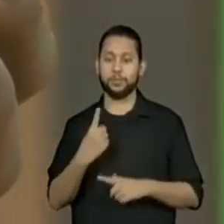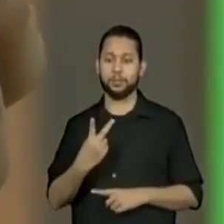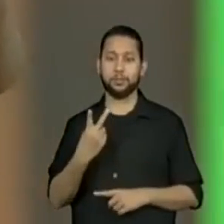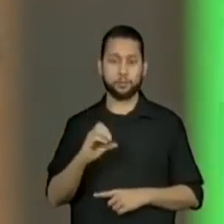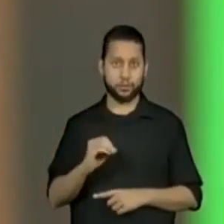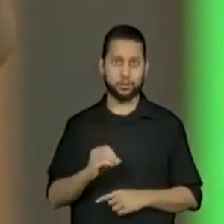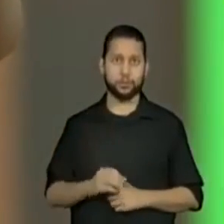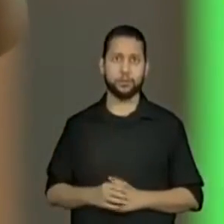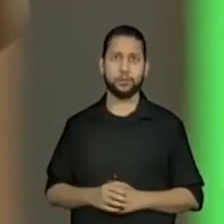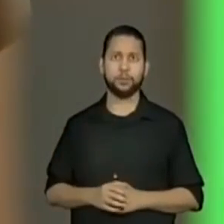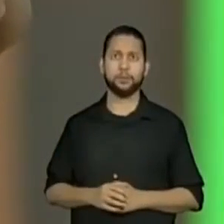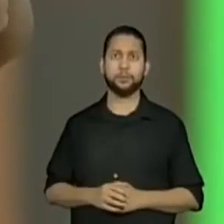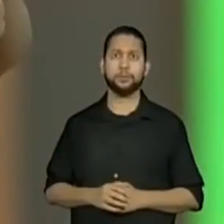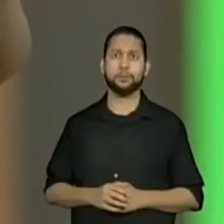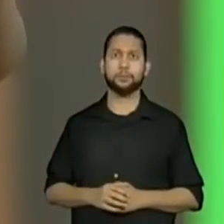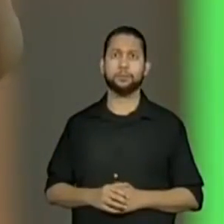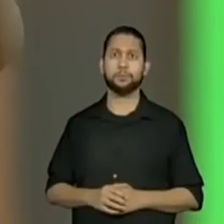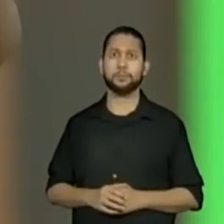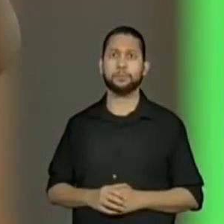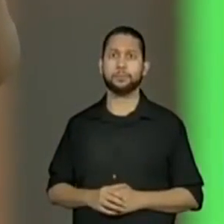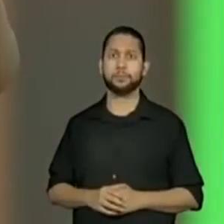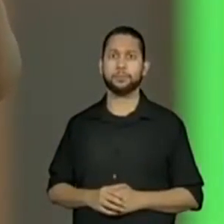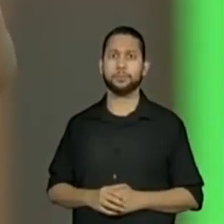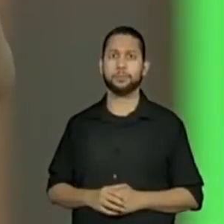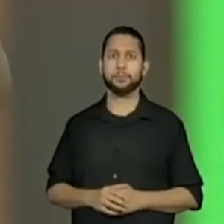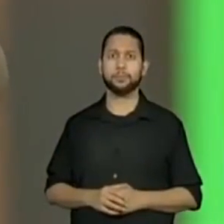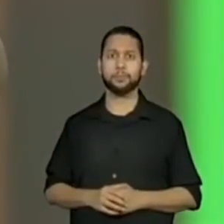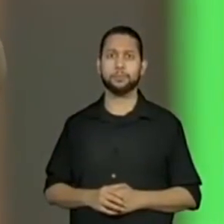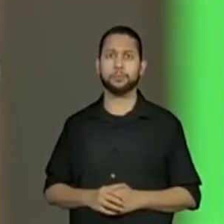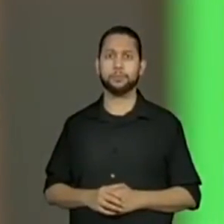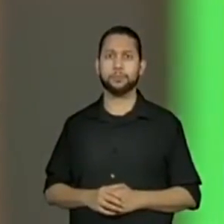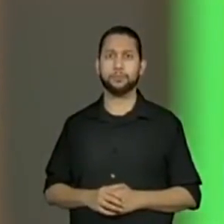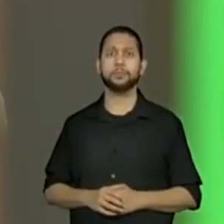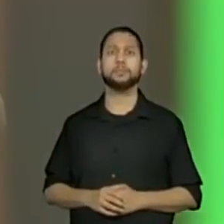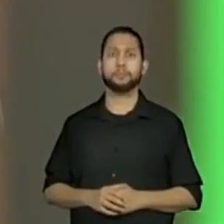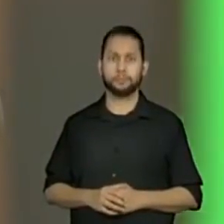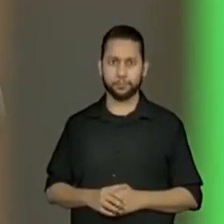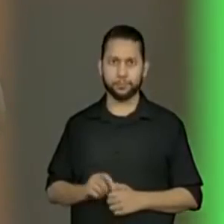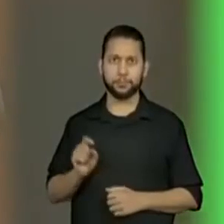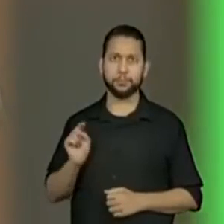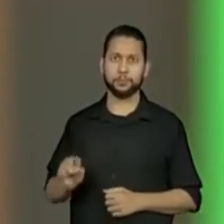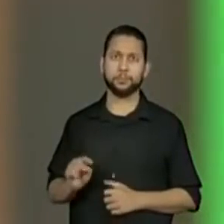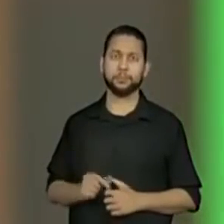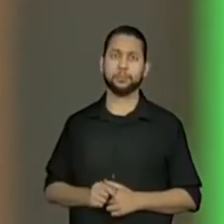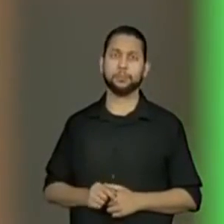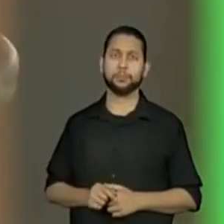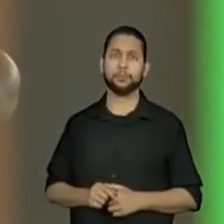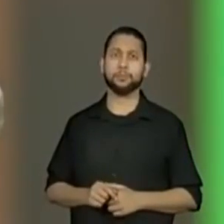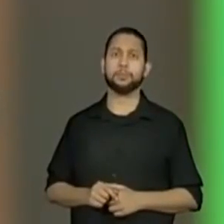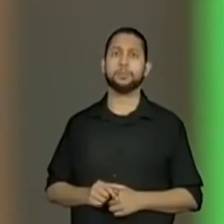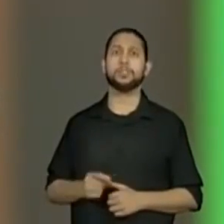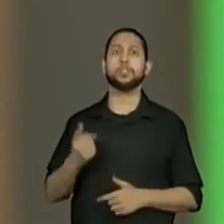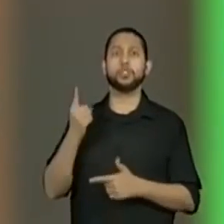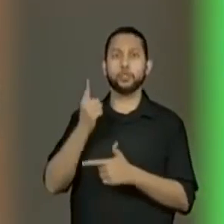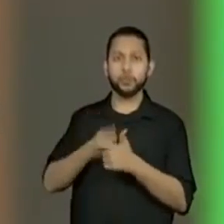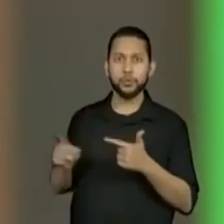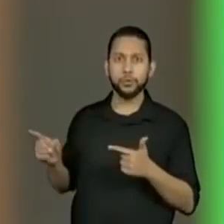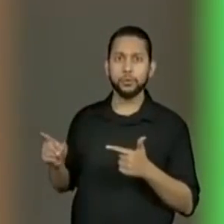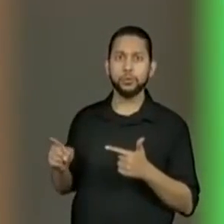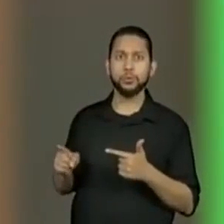duas vezes 120, dividido